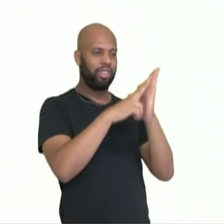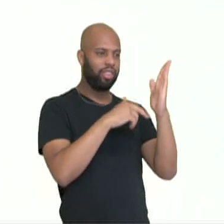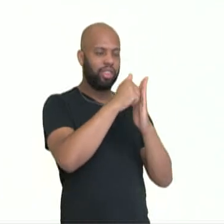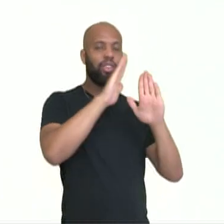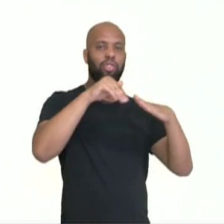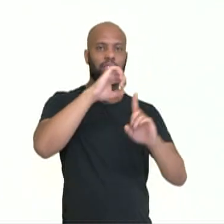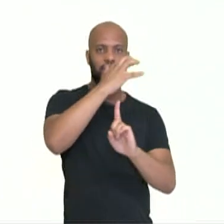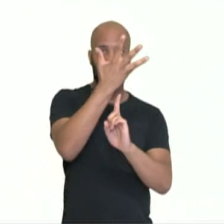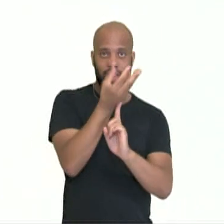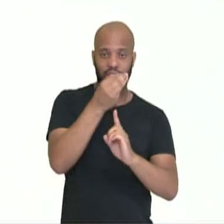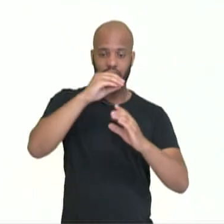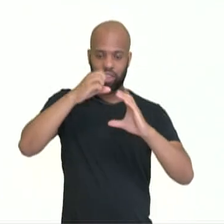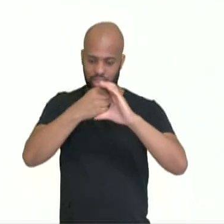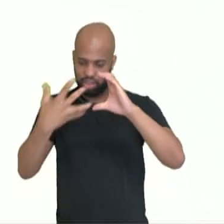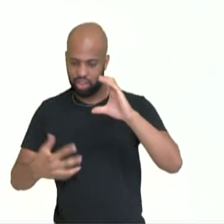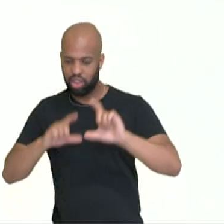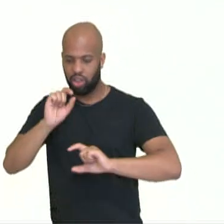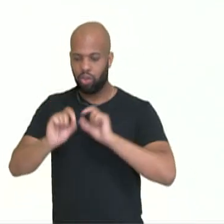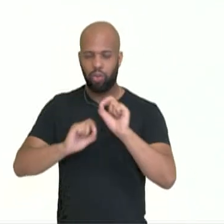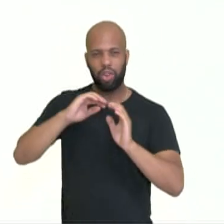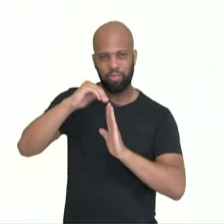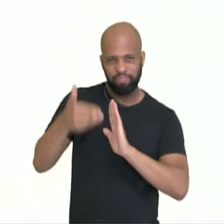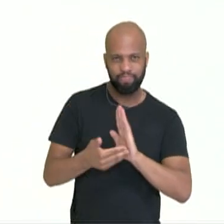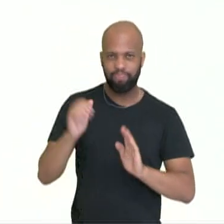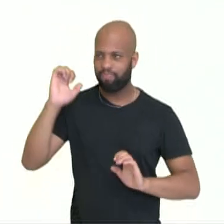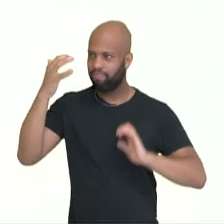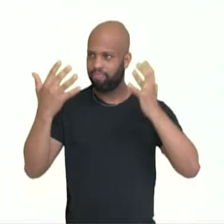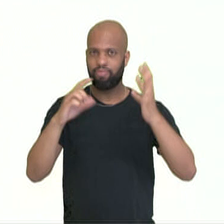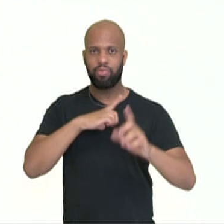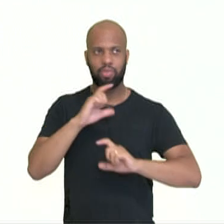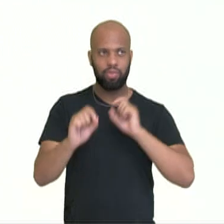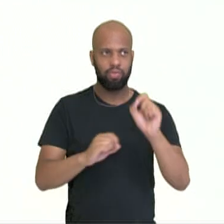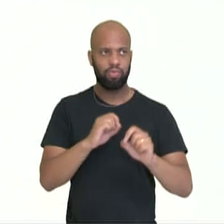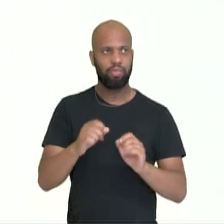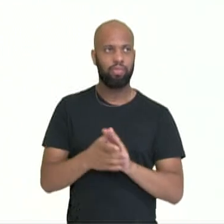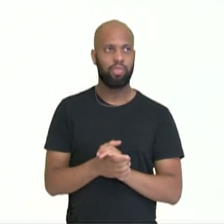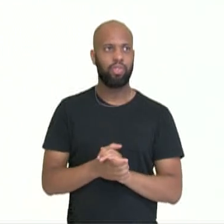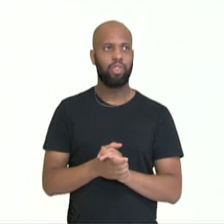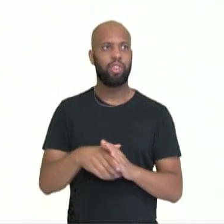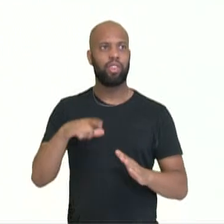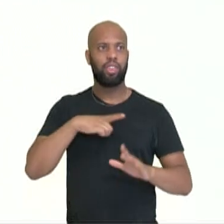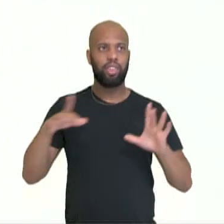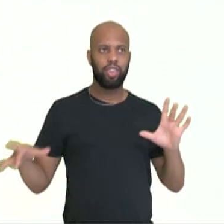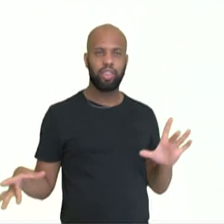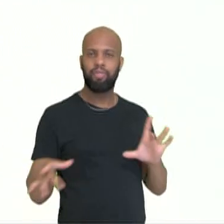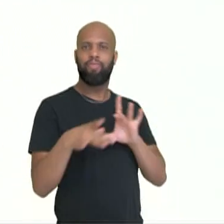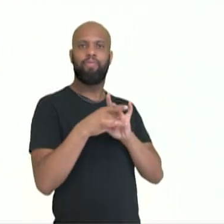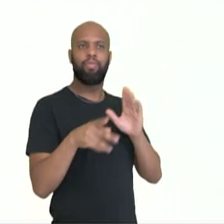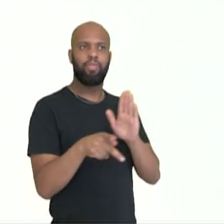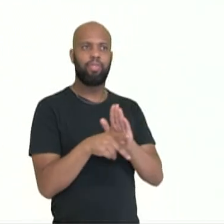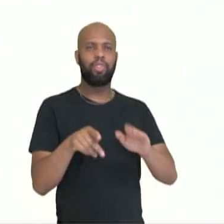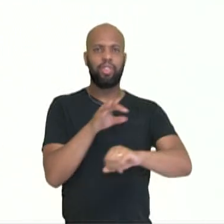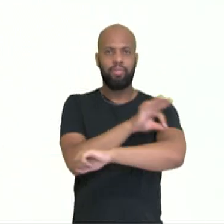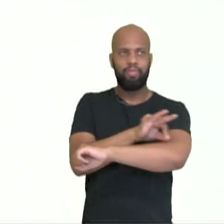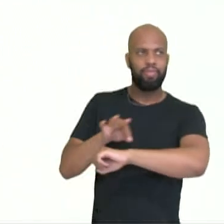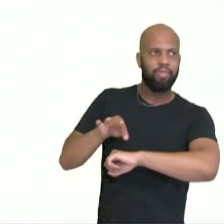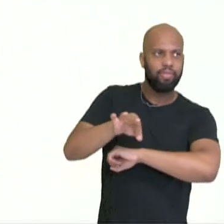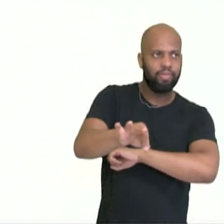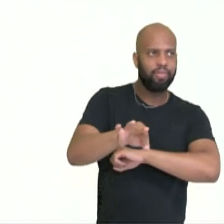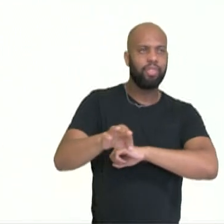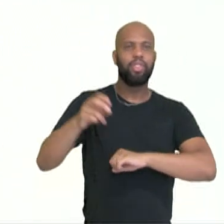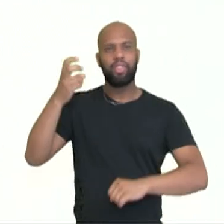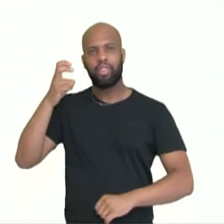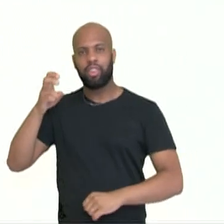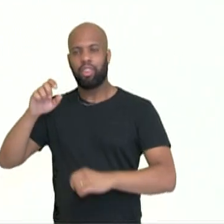arte em reação a tudo isso que está acontecendo é o seguinte, entrelaçamento, ó, deu um nó na língua aqui,